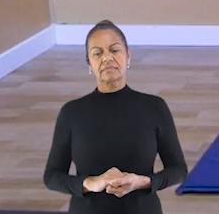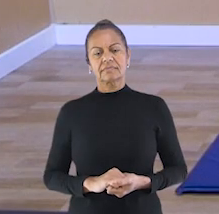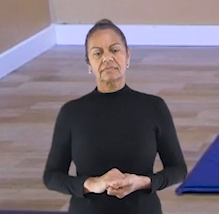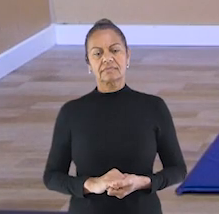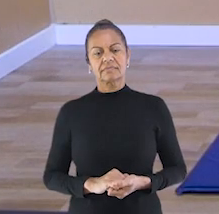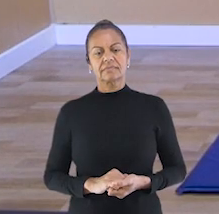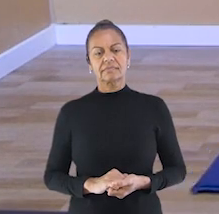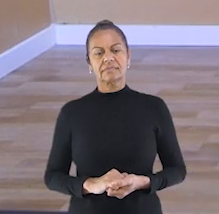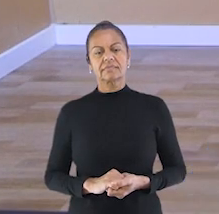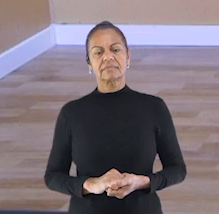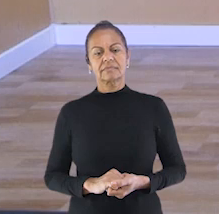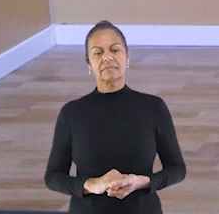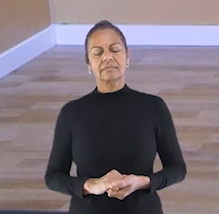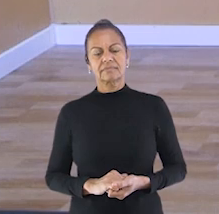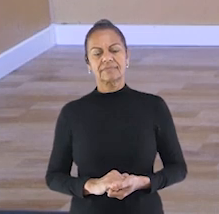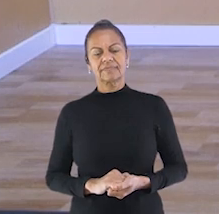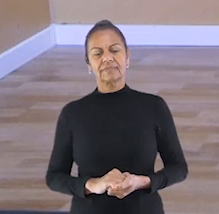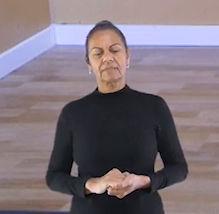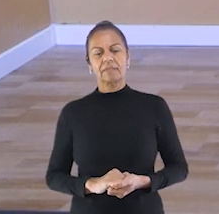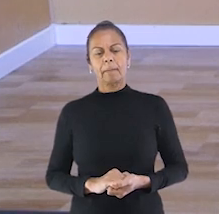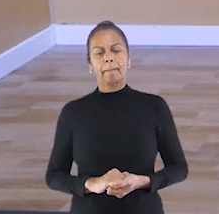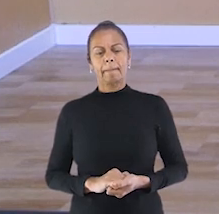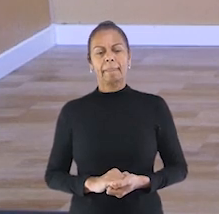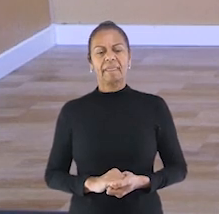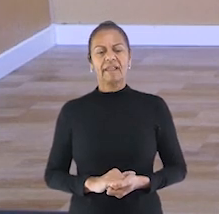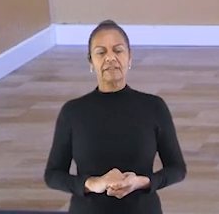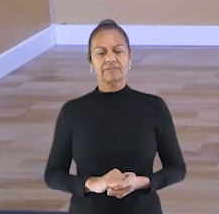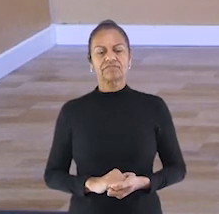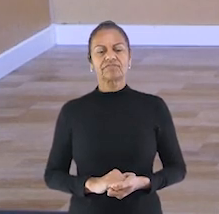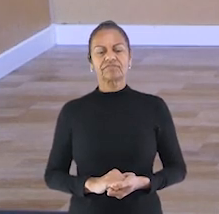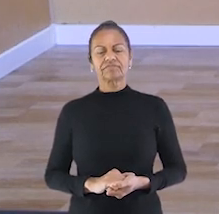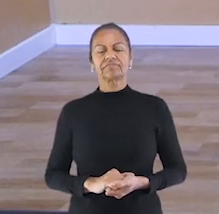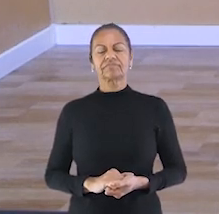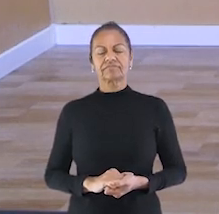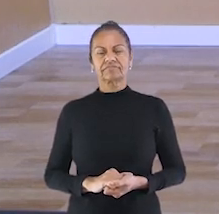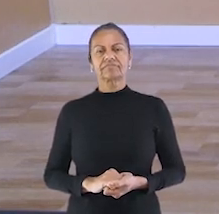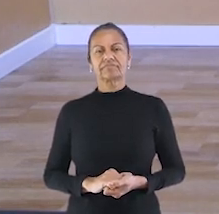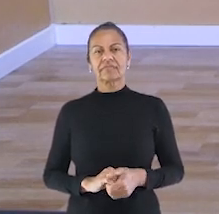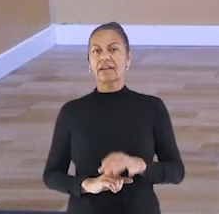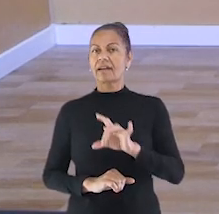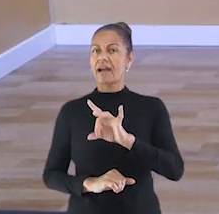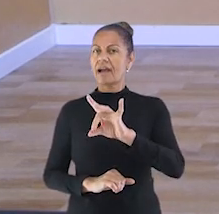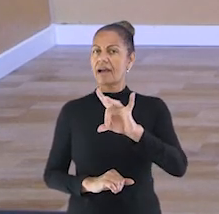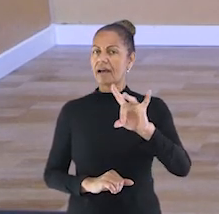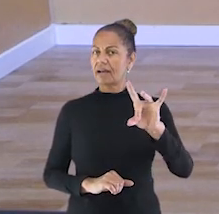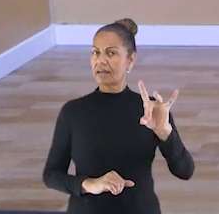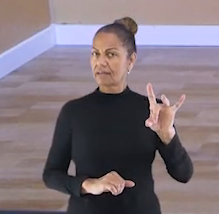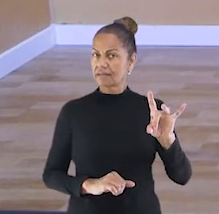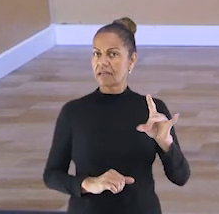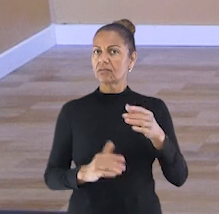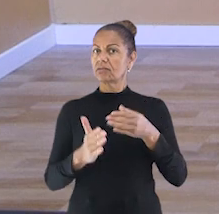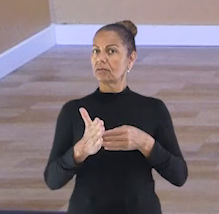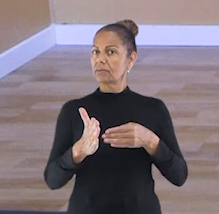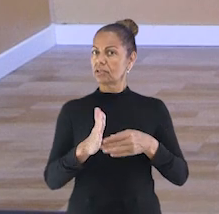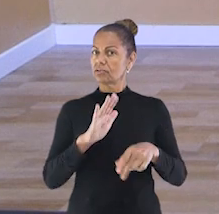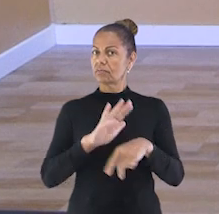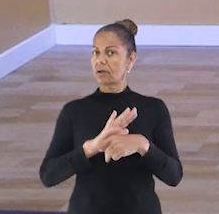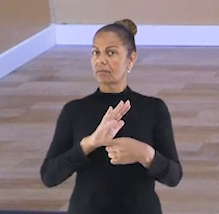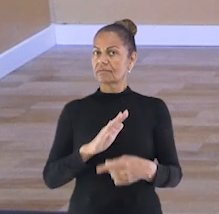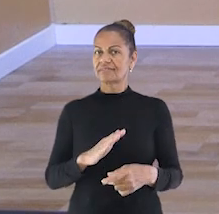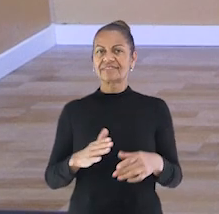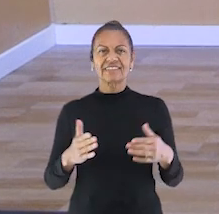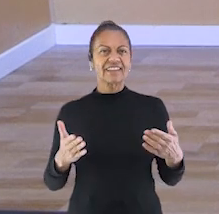Boa. Lembre-se. Cada um no seu limite. Beleza? Boa, estudantes.